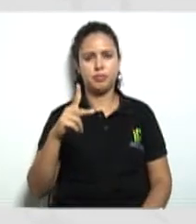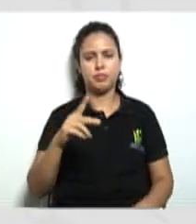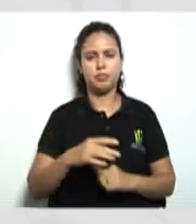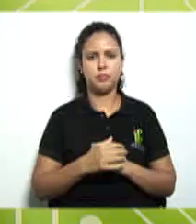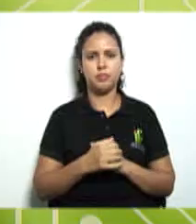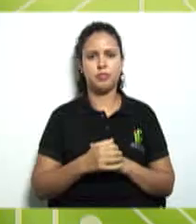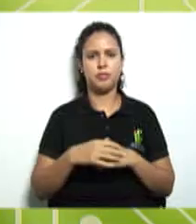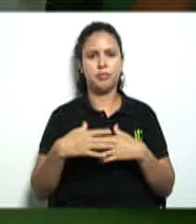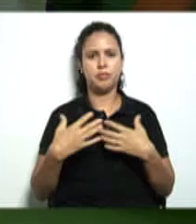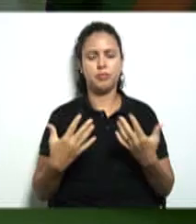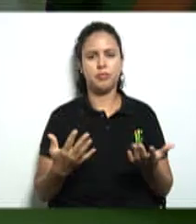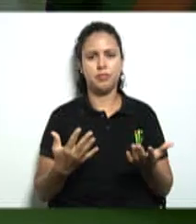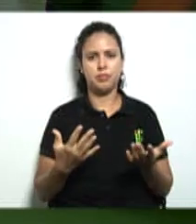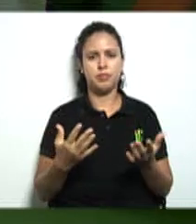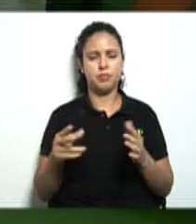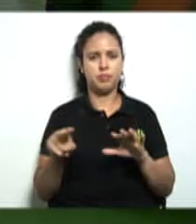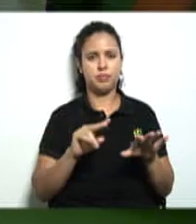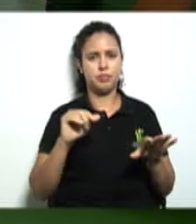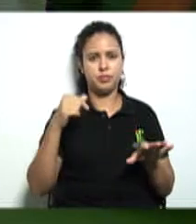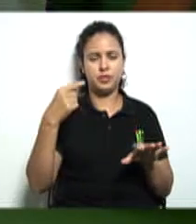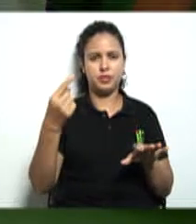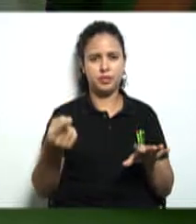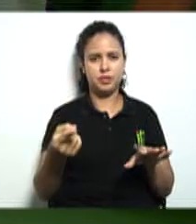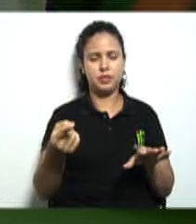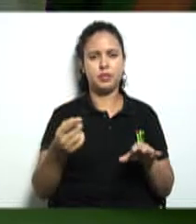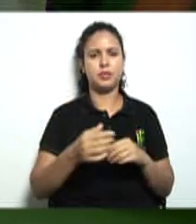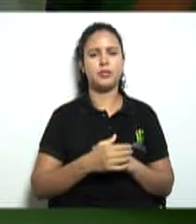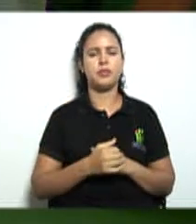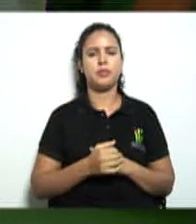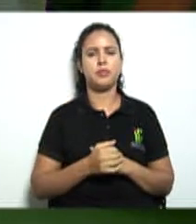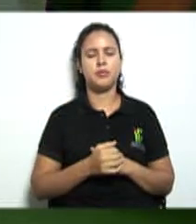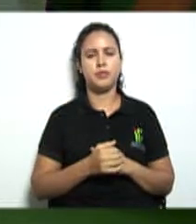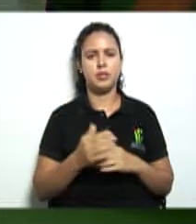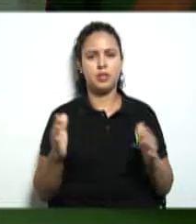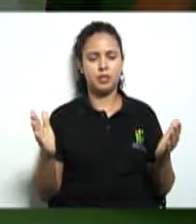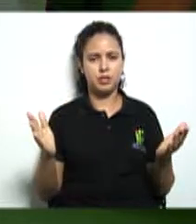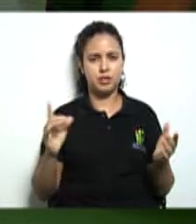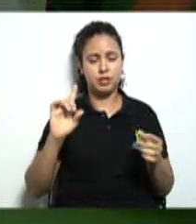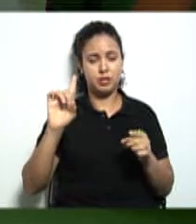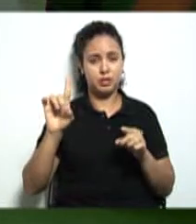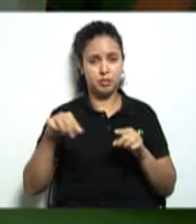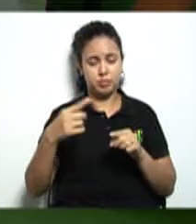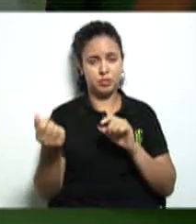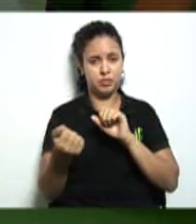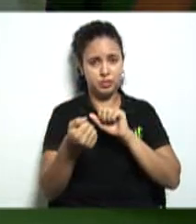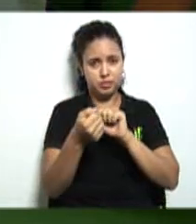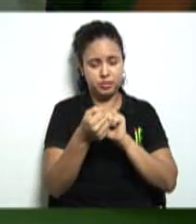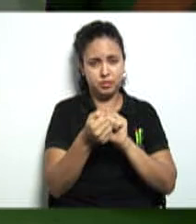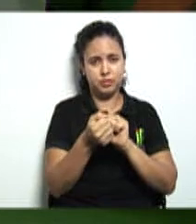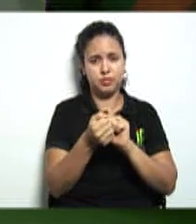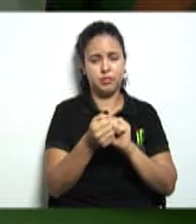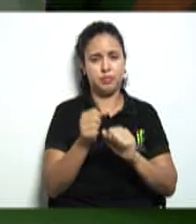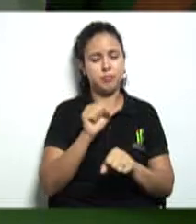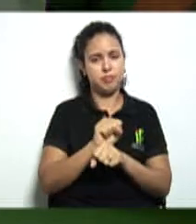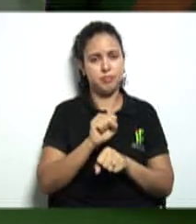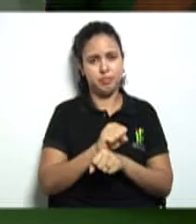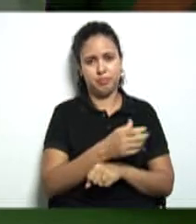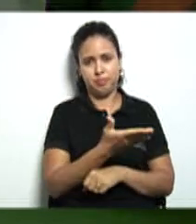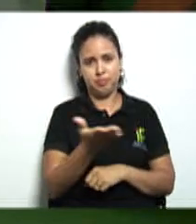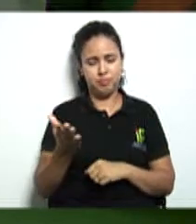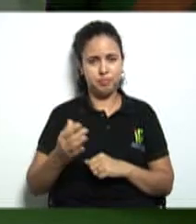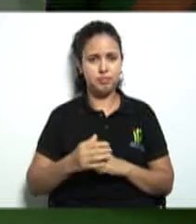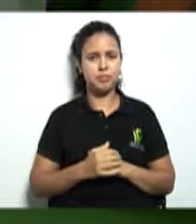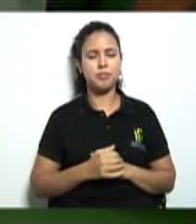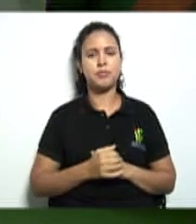pessoal até a próxima aula né e vamos estar juntinho aqui esperando vocês ok